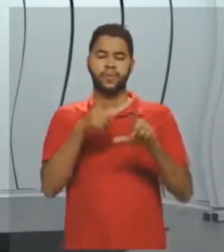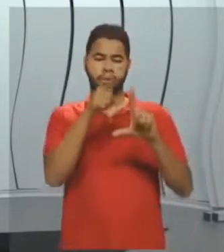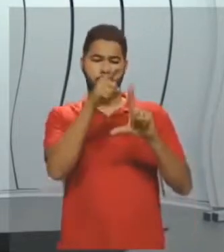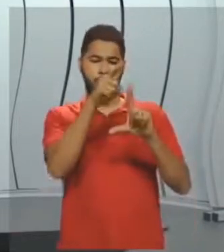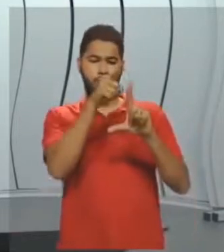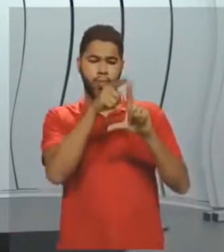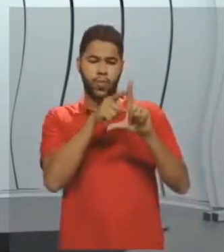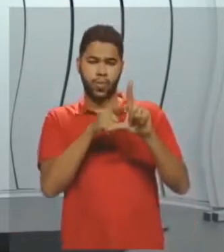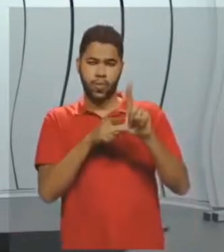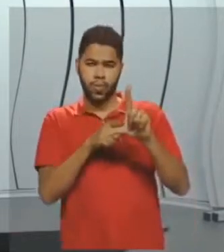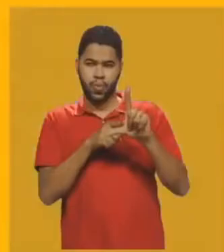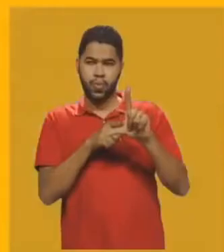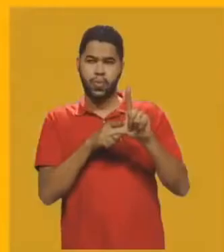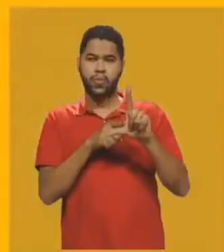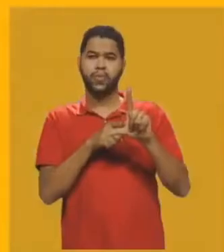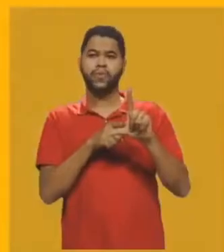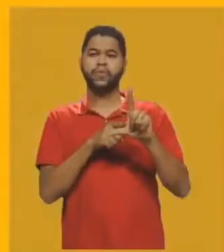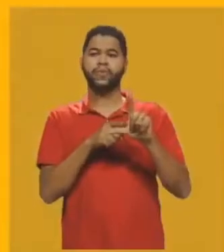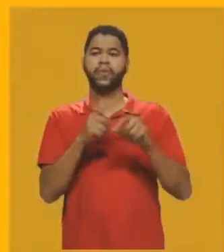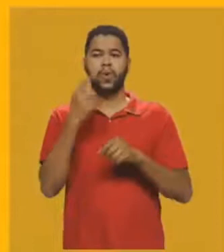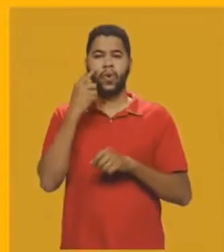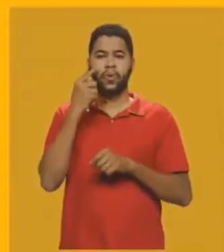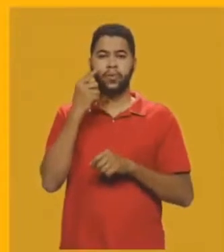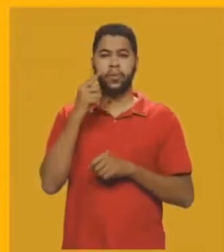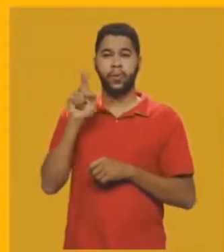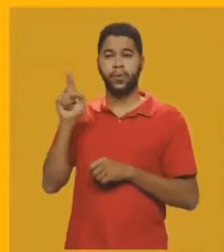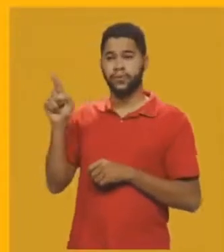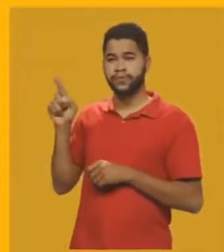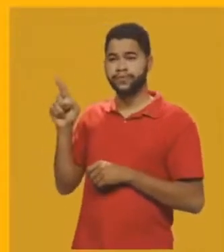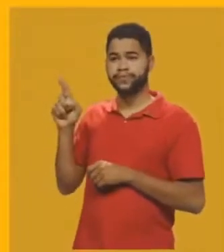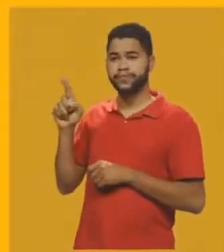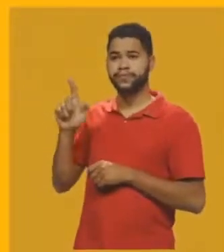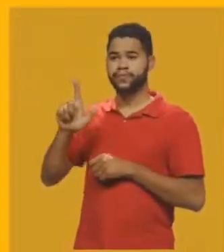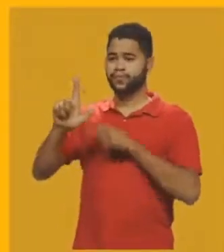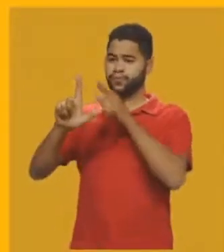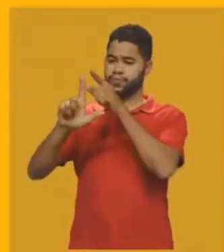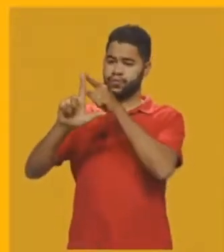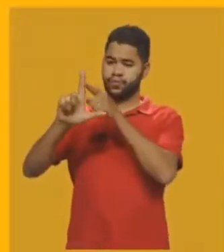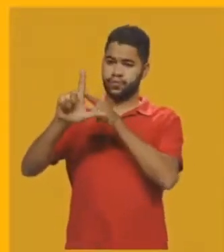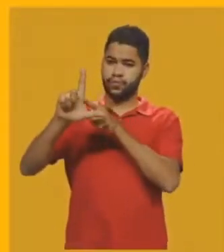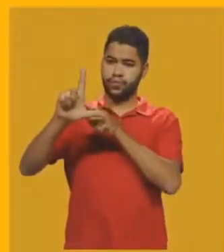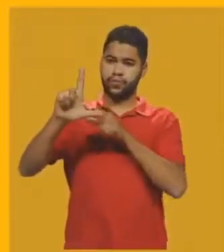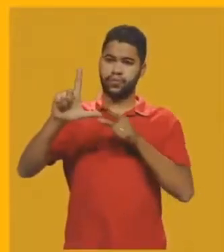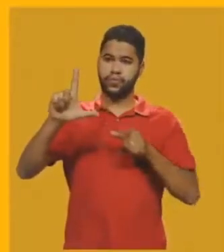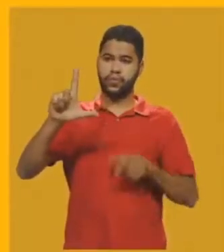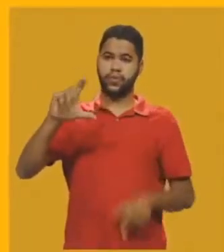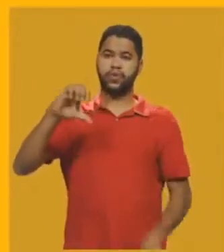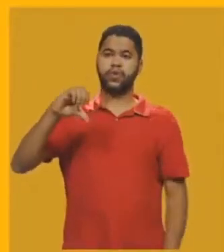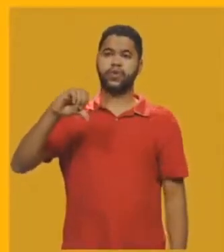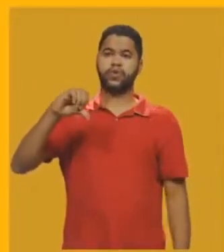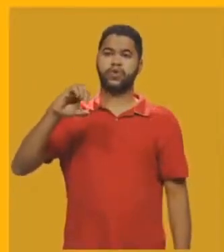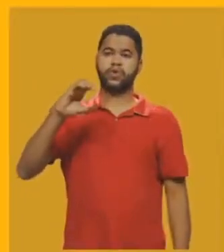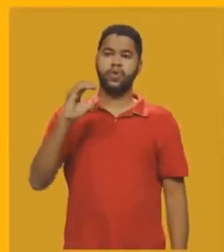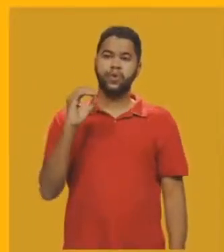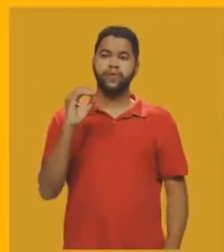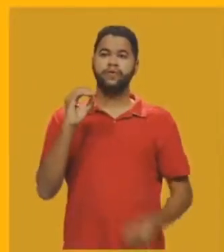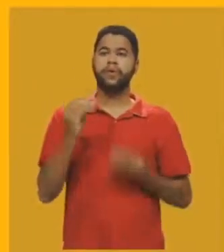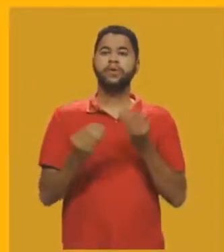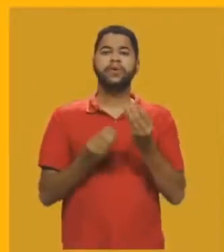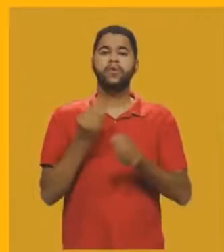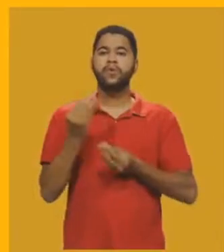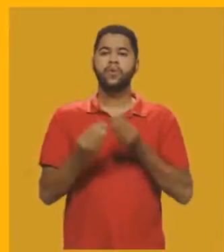uma perpendicular, né? E eu tenho esse ângulo de 90 graus, como que eu posso classificar